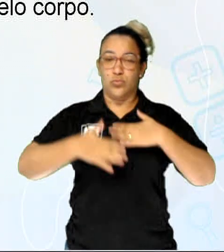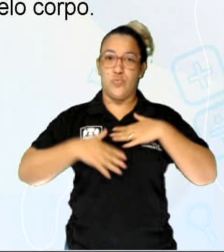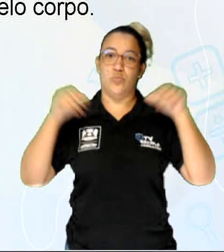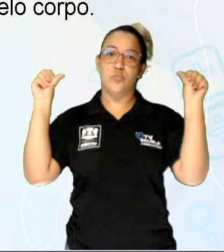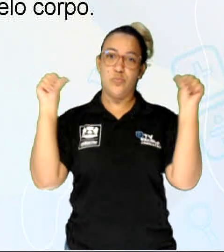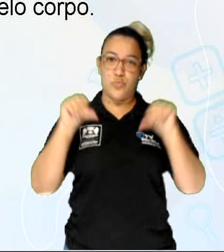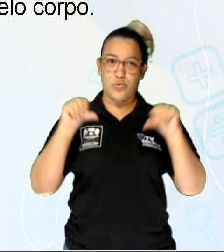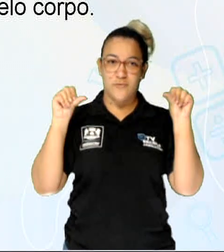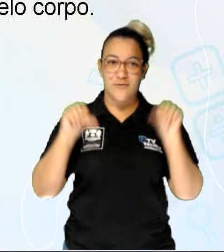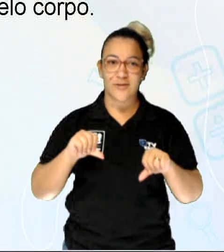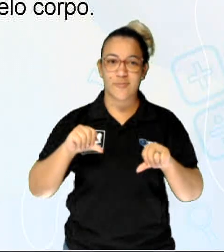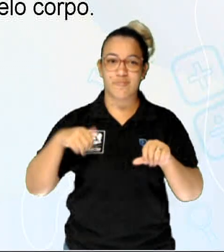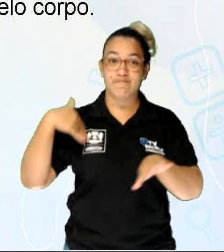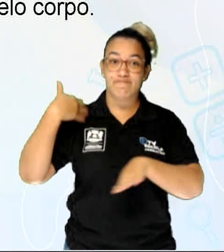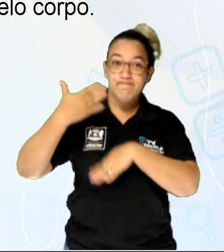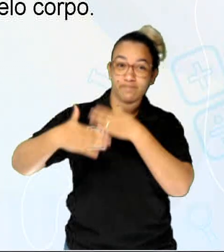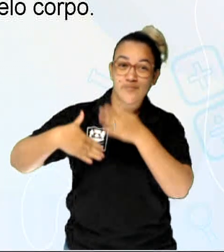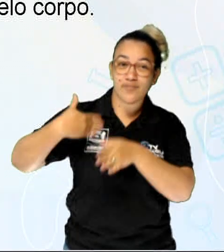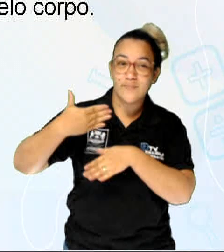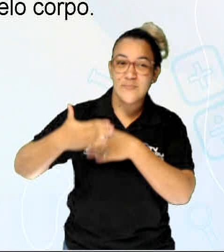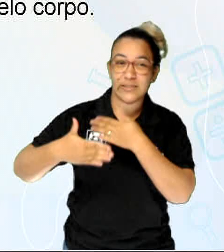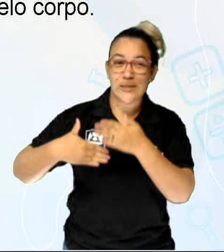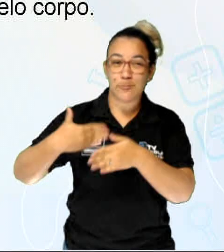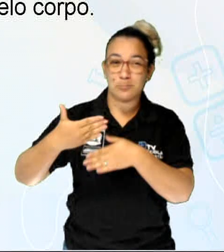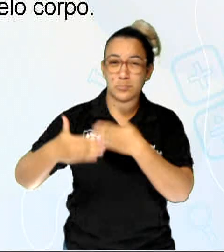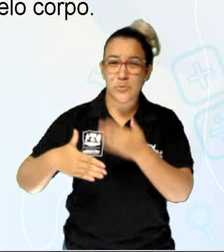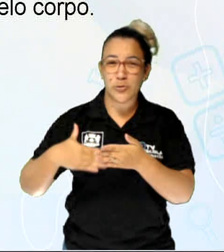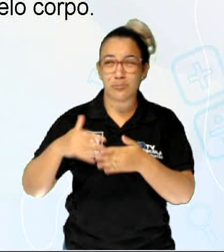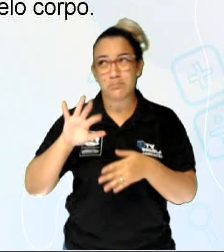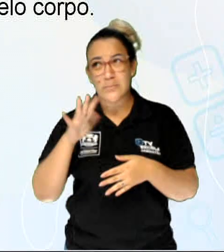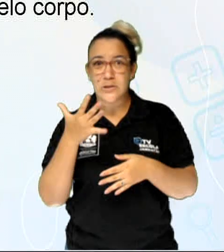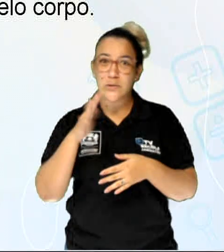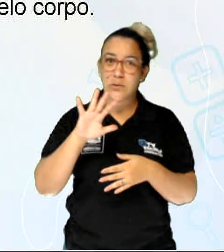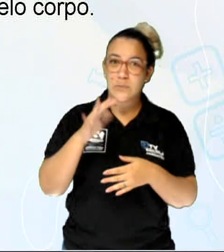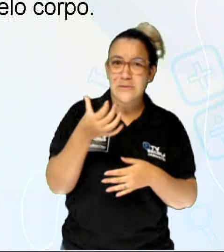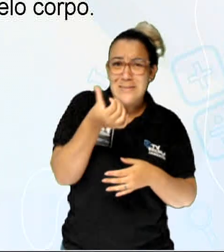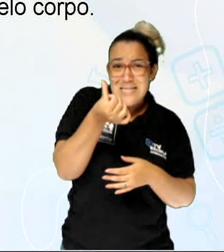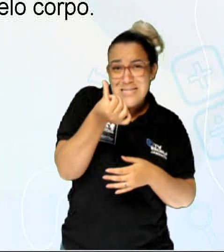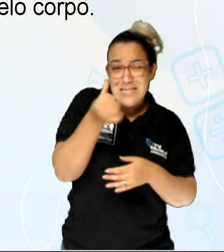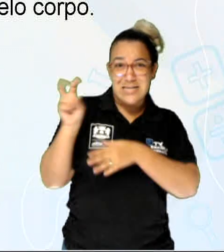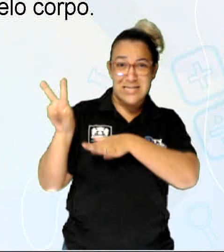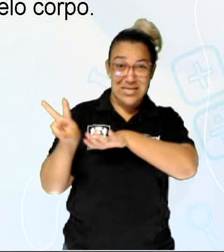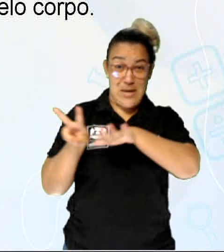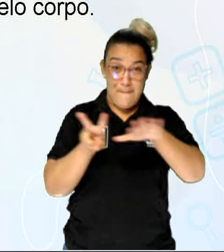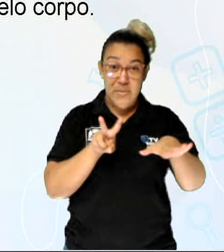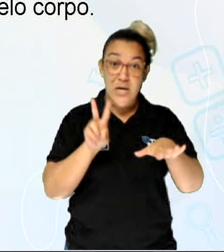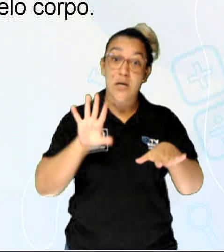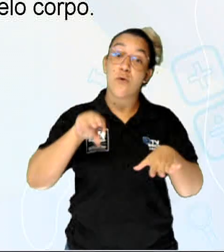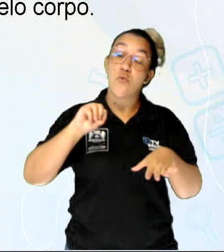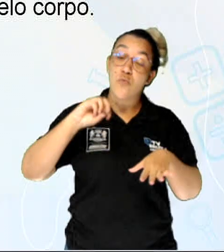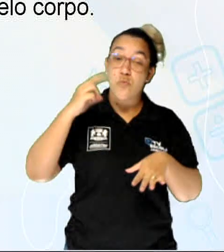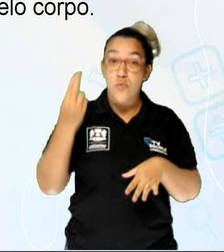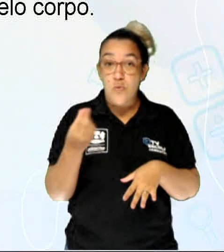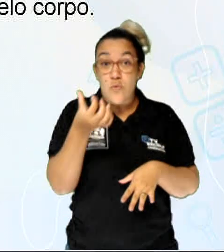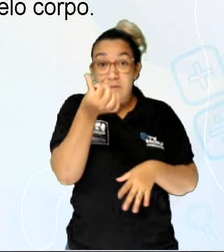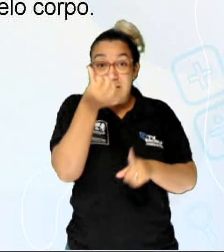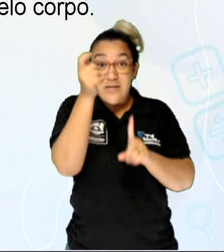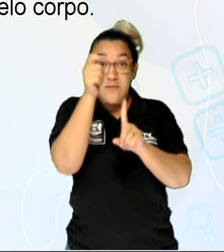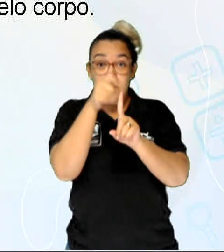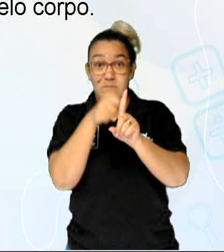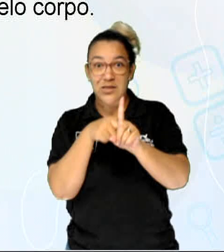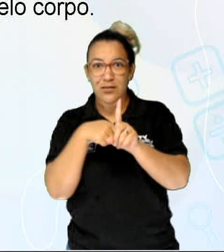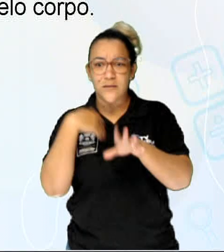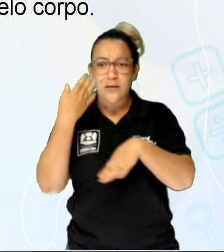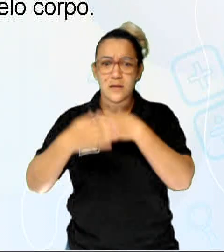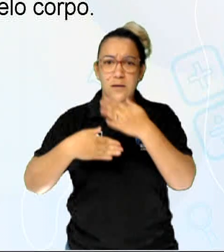depois aí entre um intervalo de seis semanas a seis meses. Então, seis meses